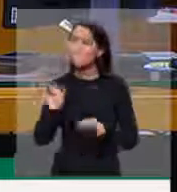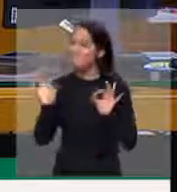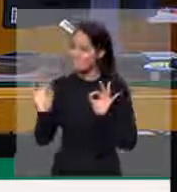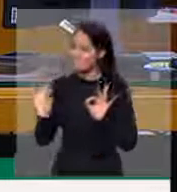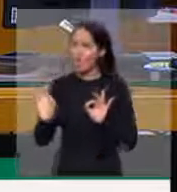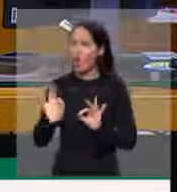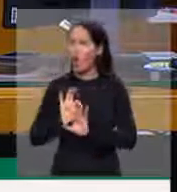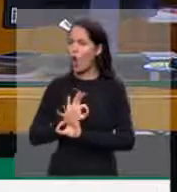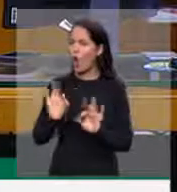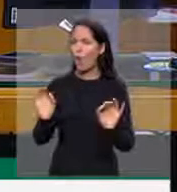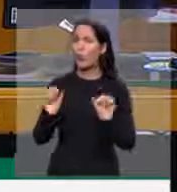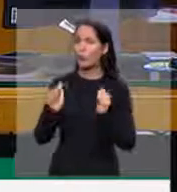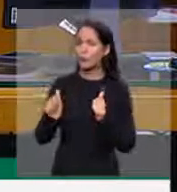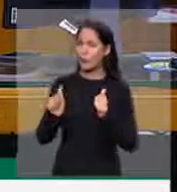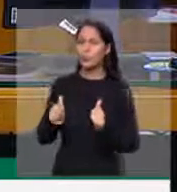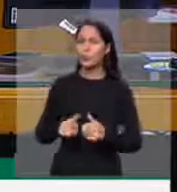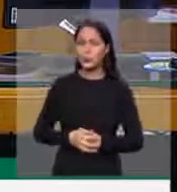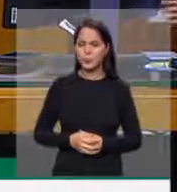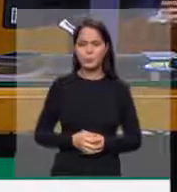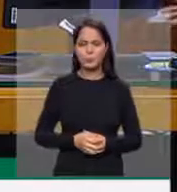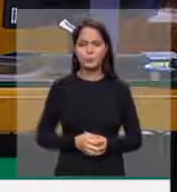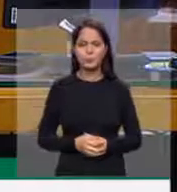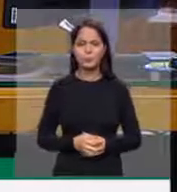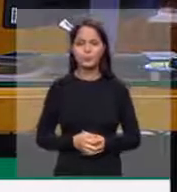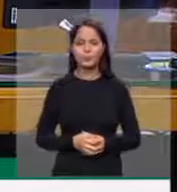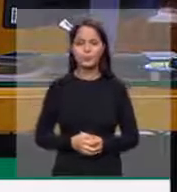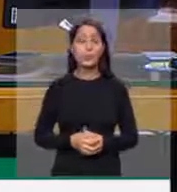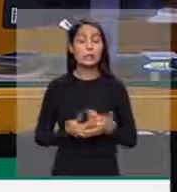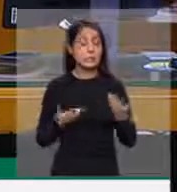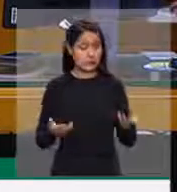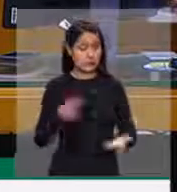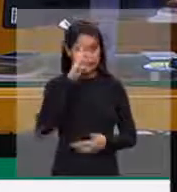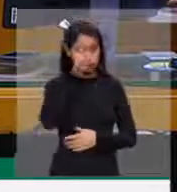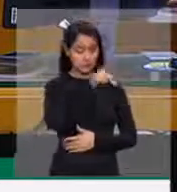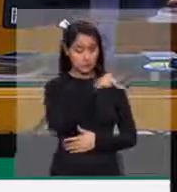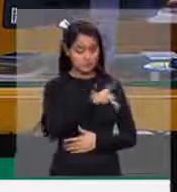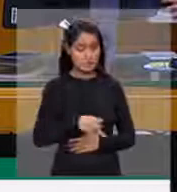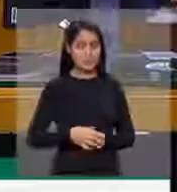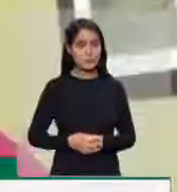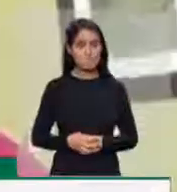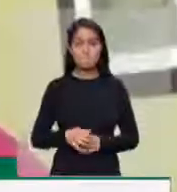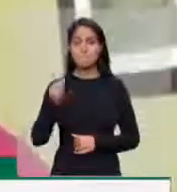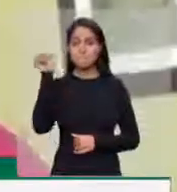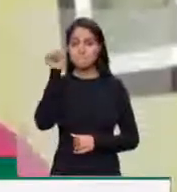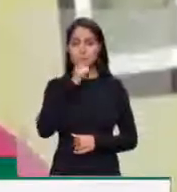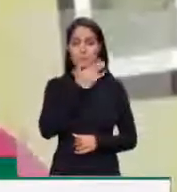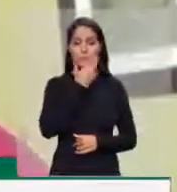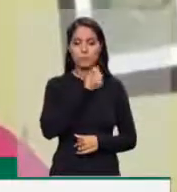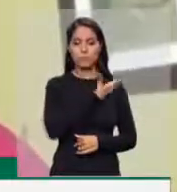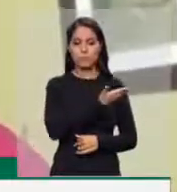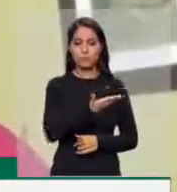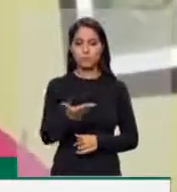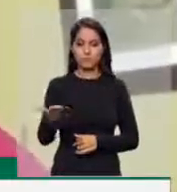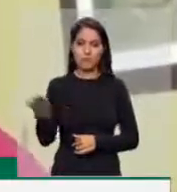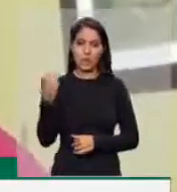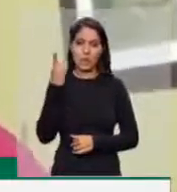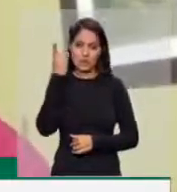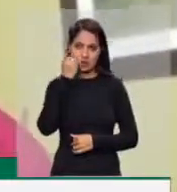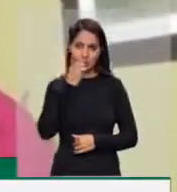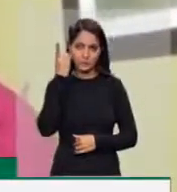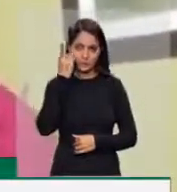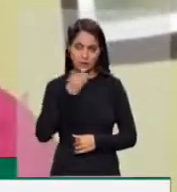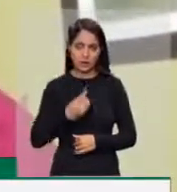Deputada, tranquilo. Pois não. Senhor presidente, senhoras e senhores deputados e